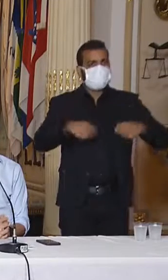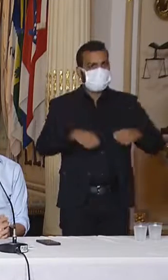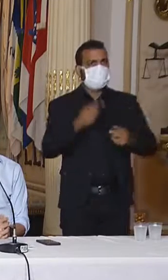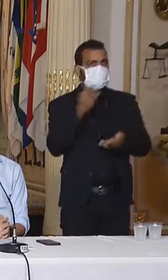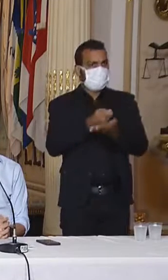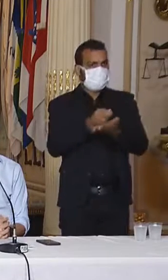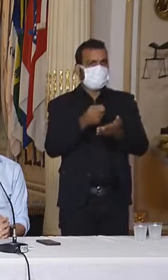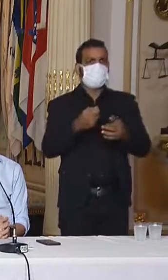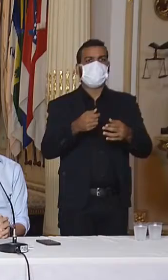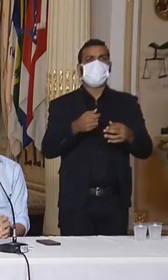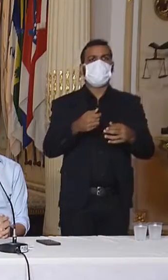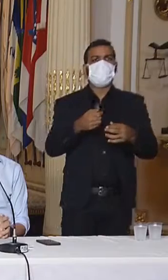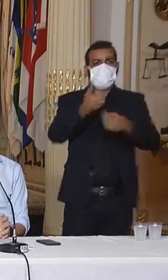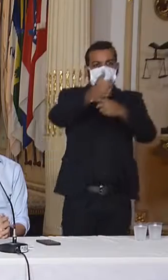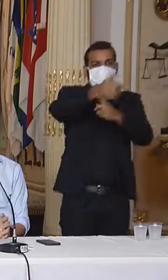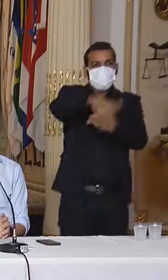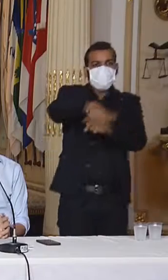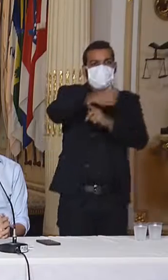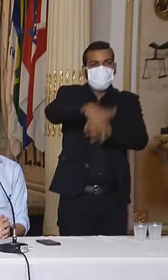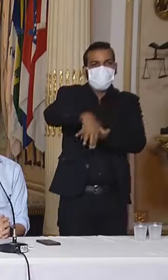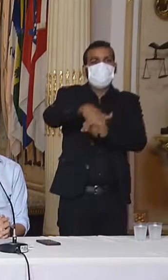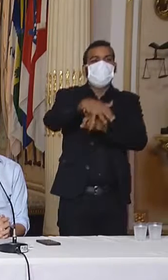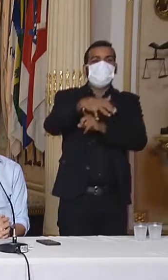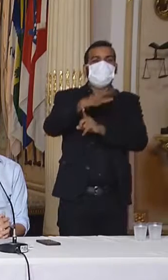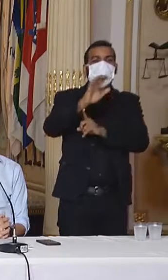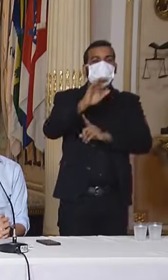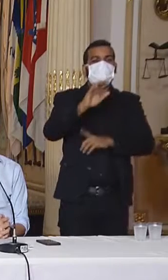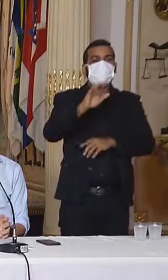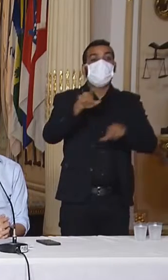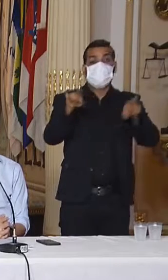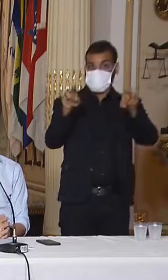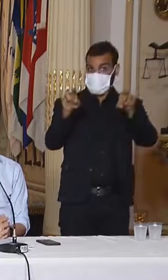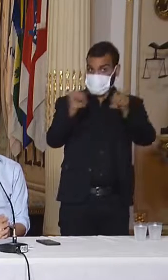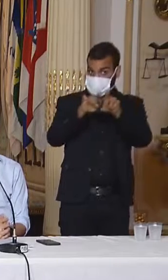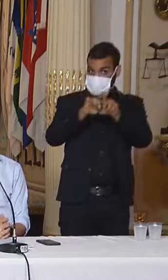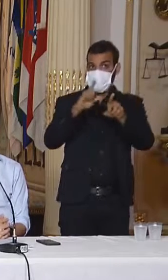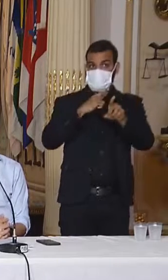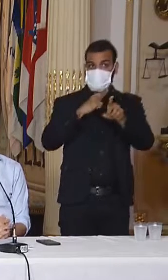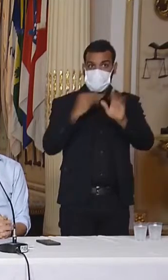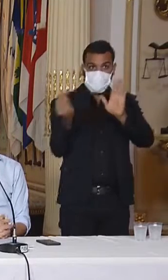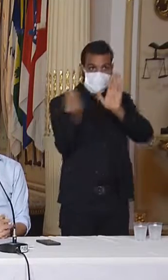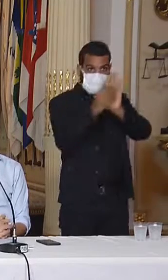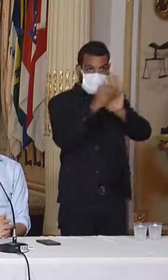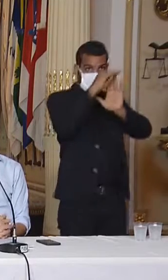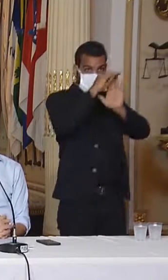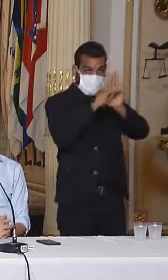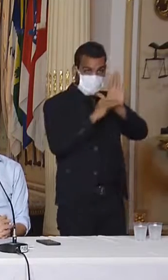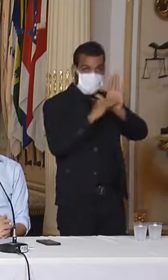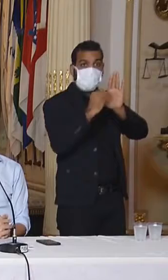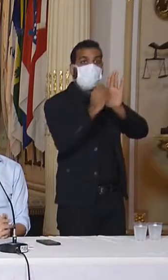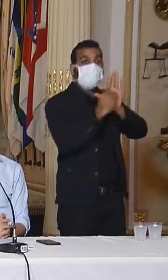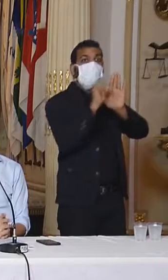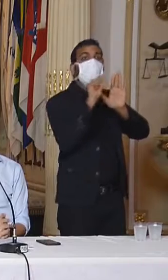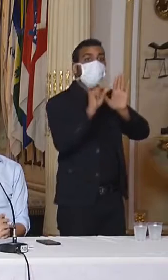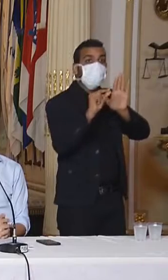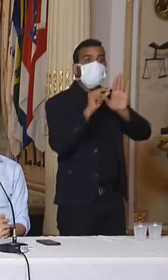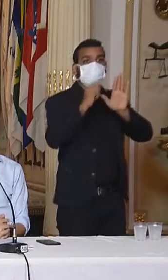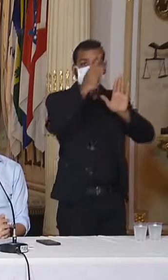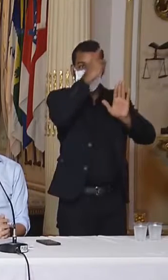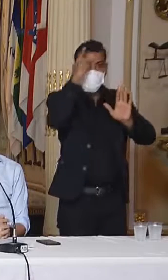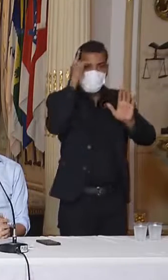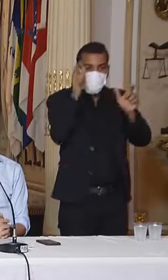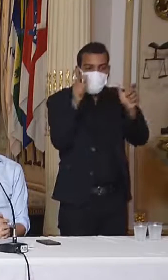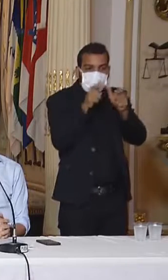terminais de integração e também colocamos esse protocolo de redução de pessoas dentro do ônibus,